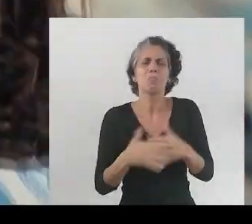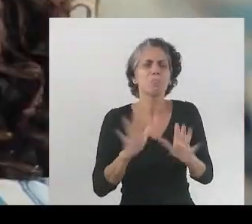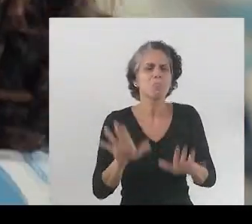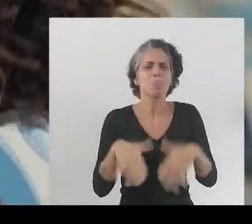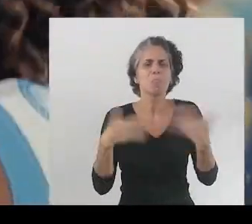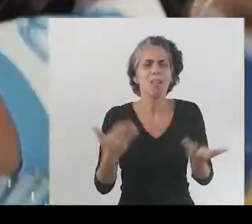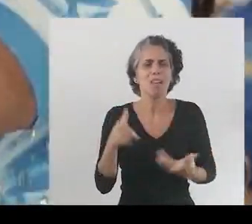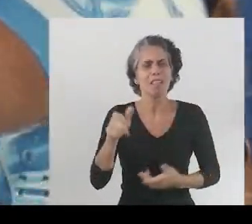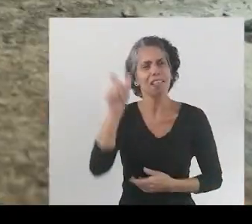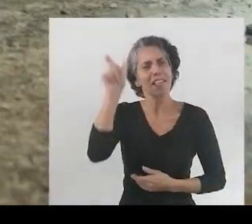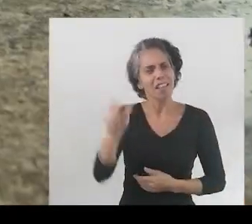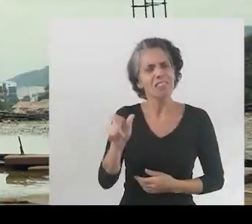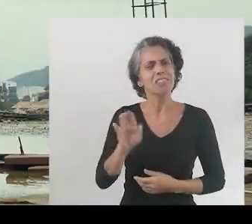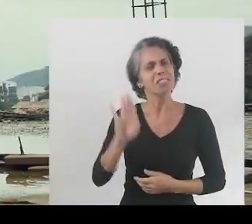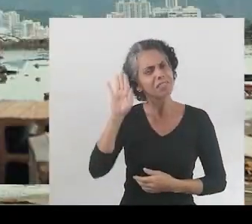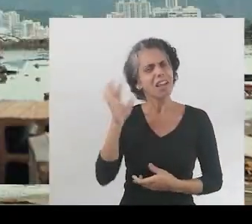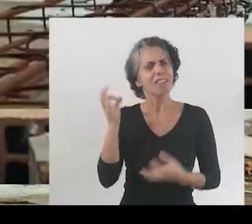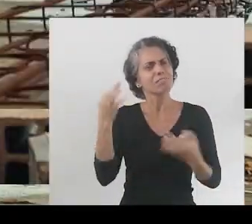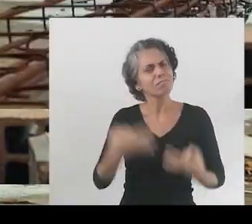Eu rio.